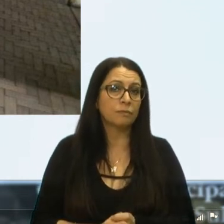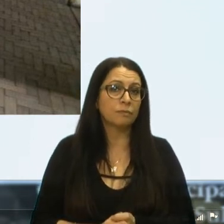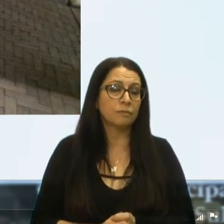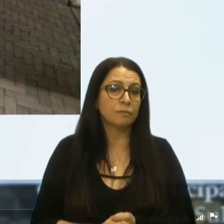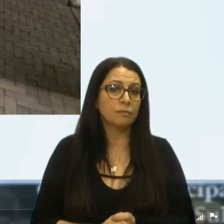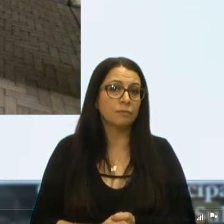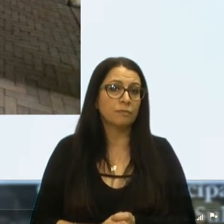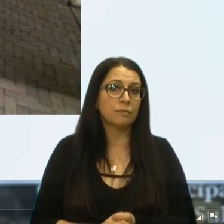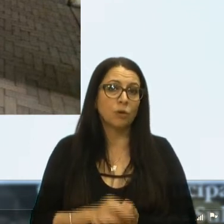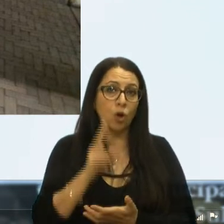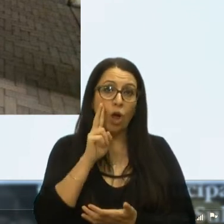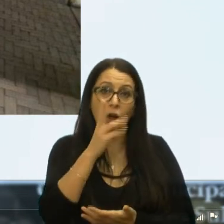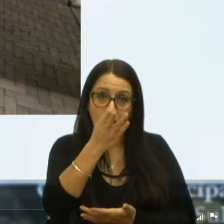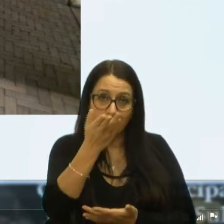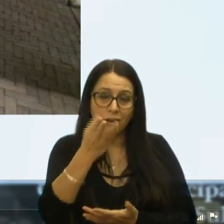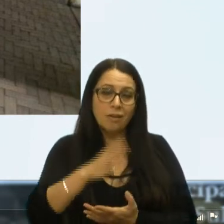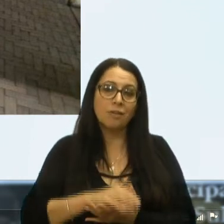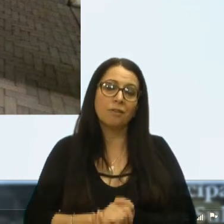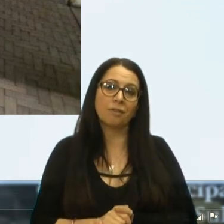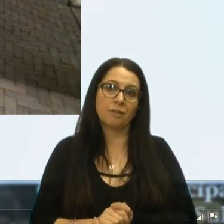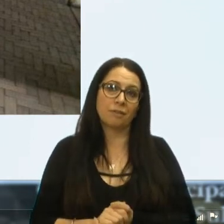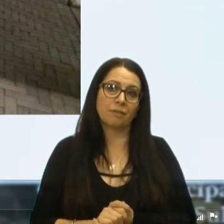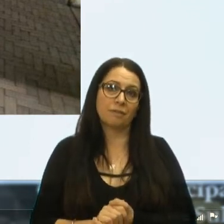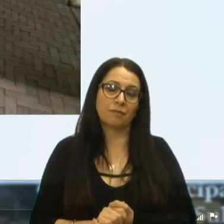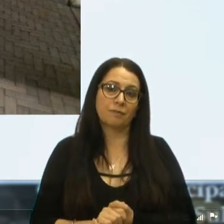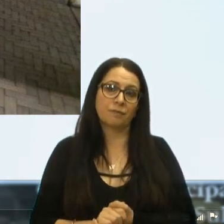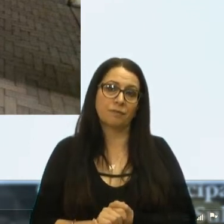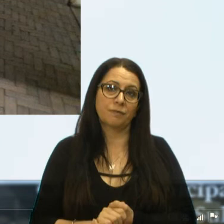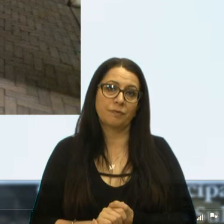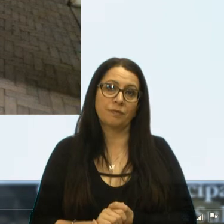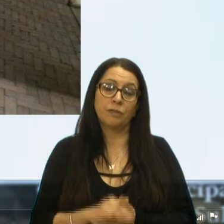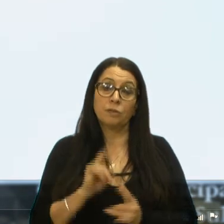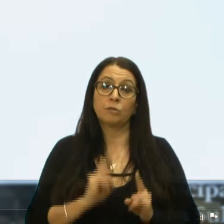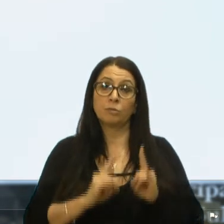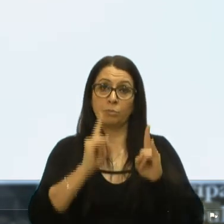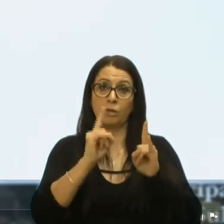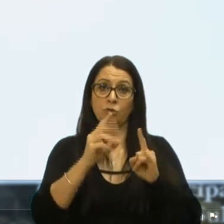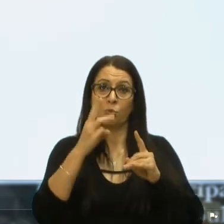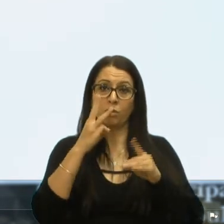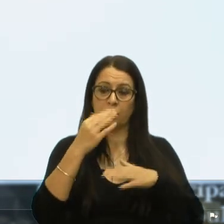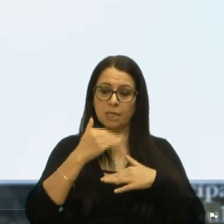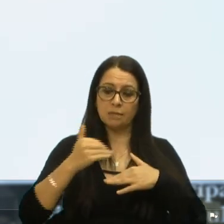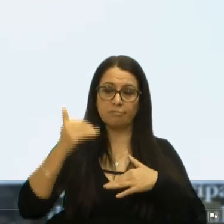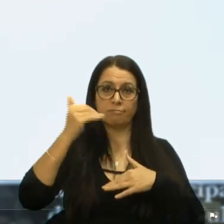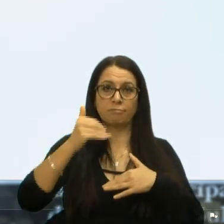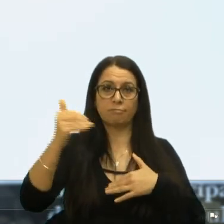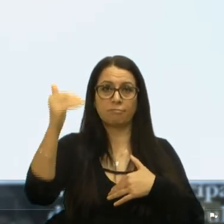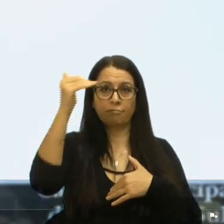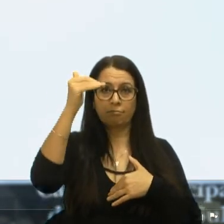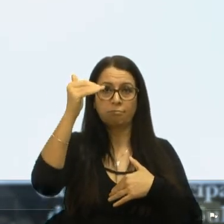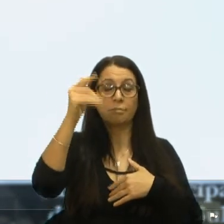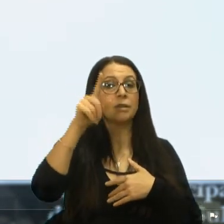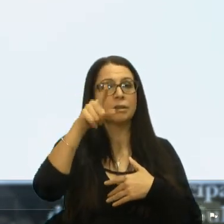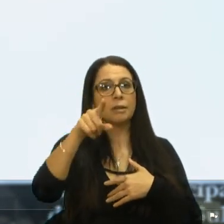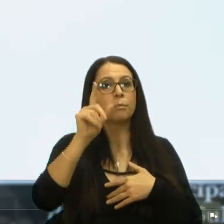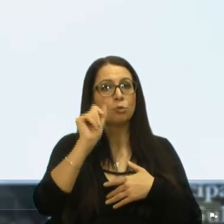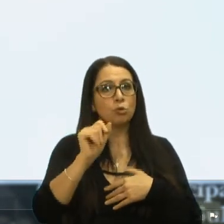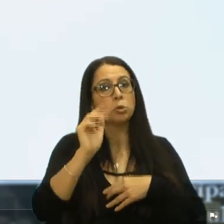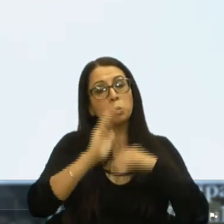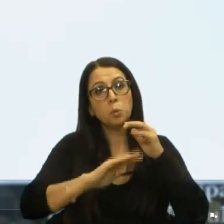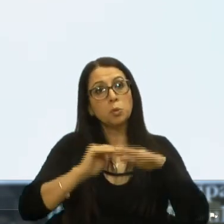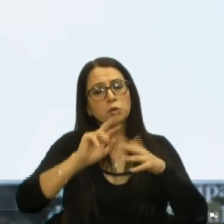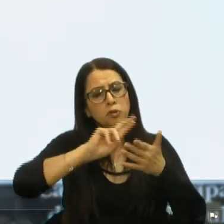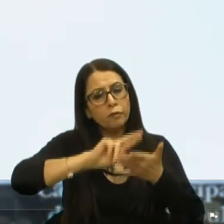Olha ali, está ali para ver, povo. Um prédio com três andares, poderia ser ali construído